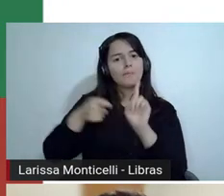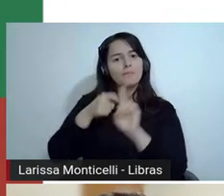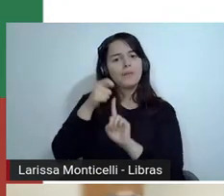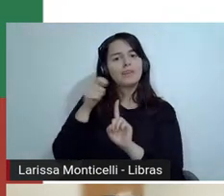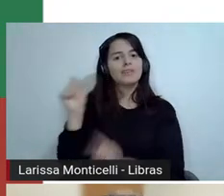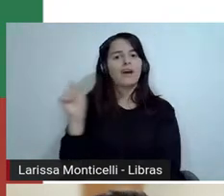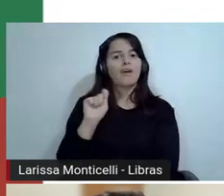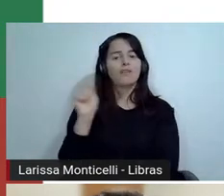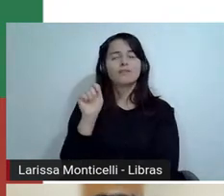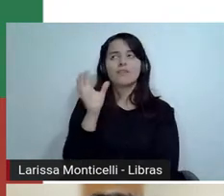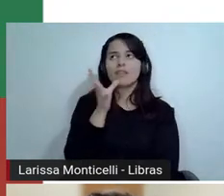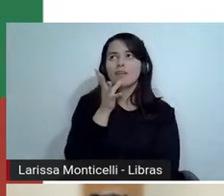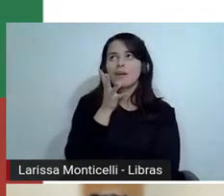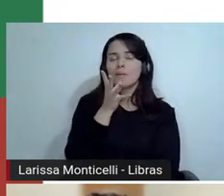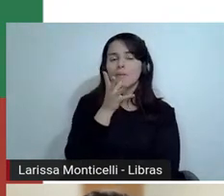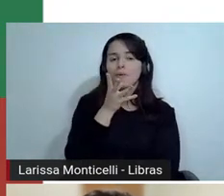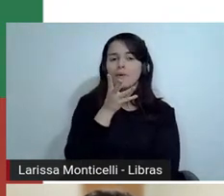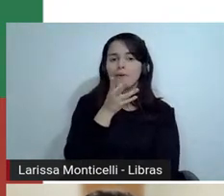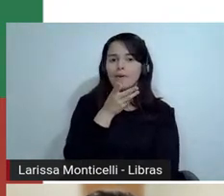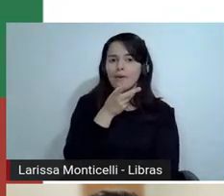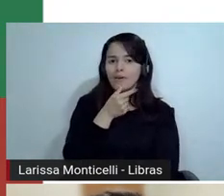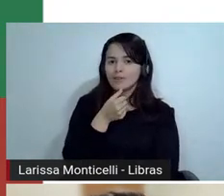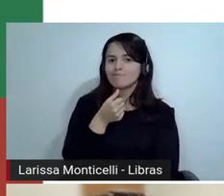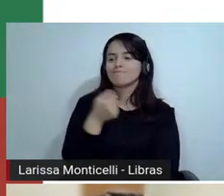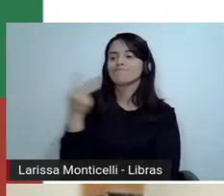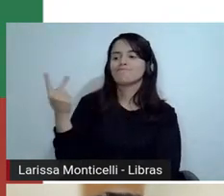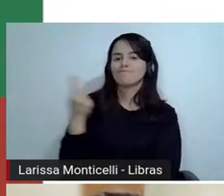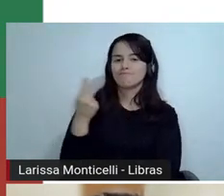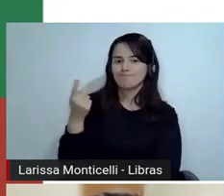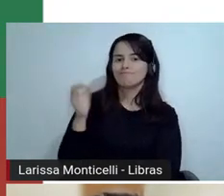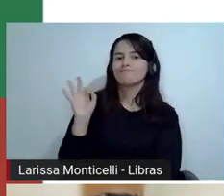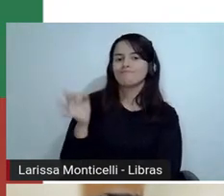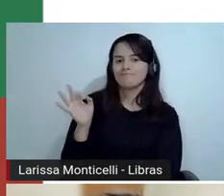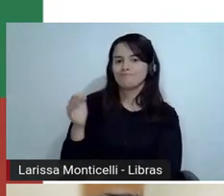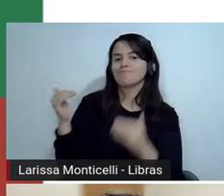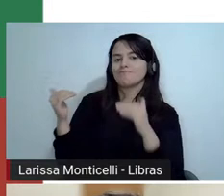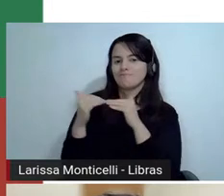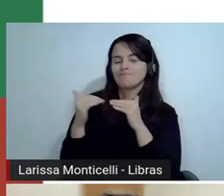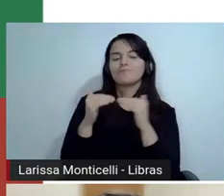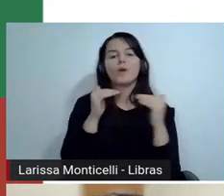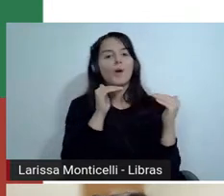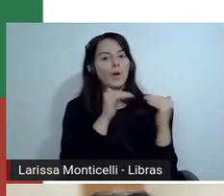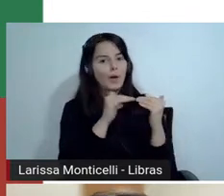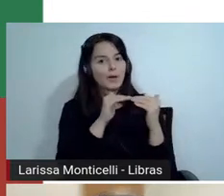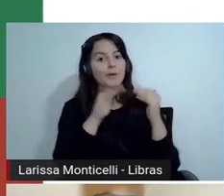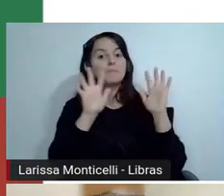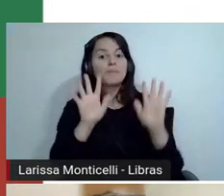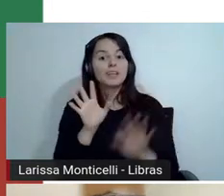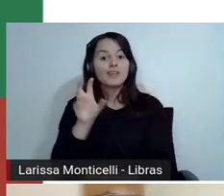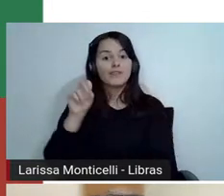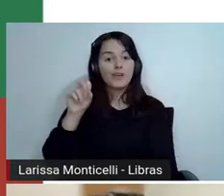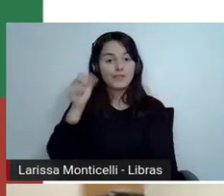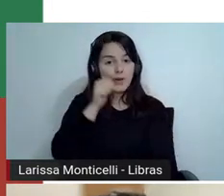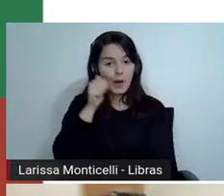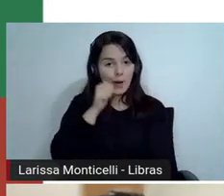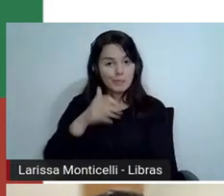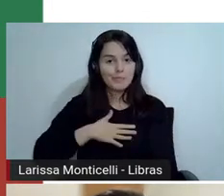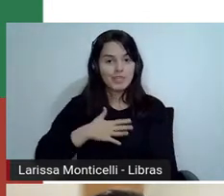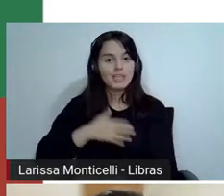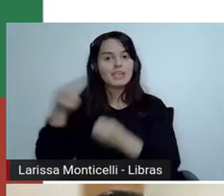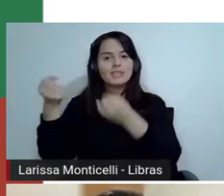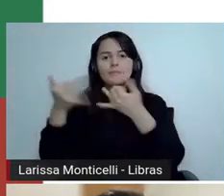arrastando. Sim. Mas como dizia minha avó, se a gente sobrevive em agosto, a gente segue até o final do ano.